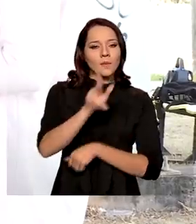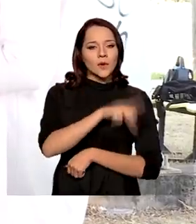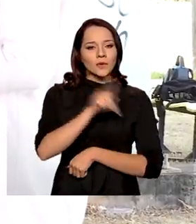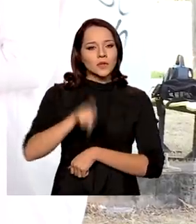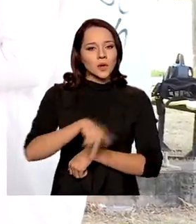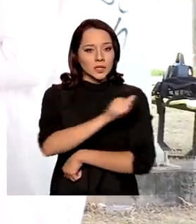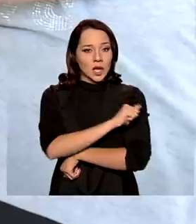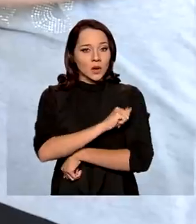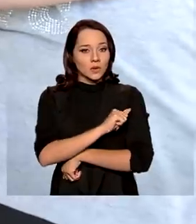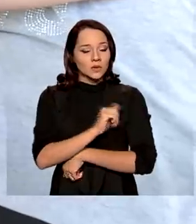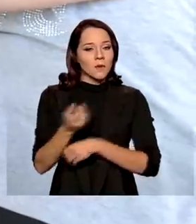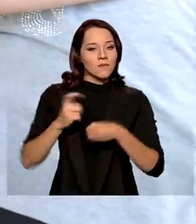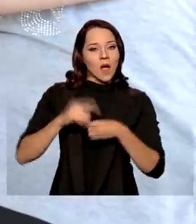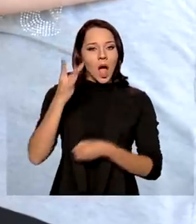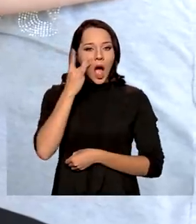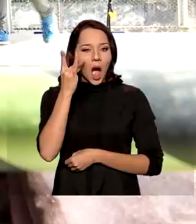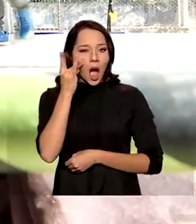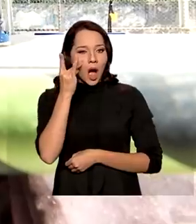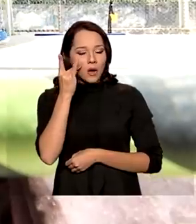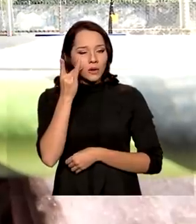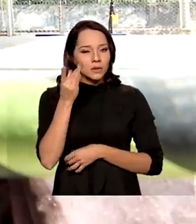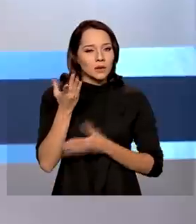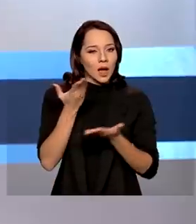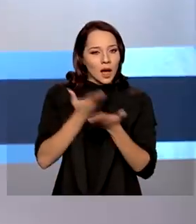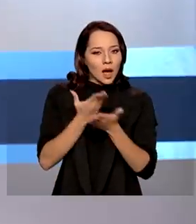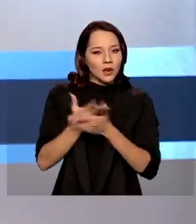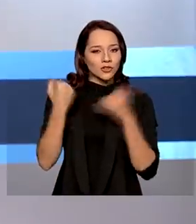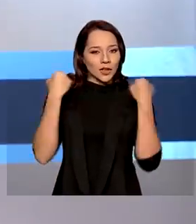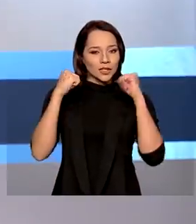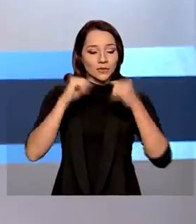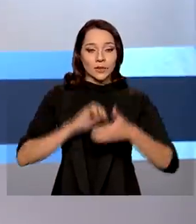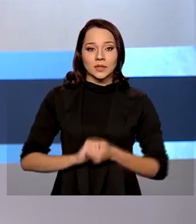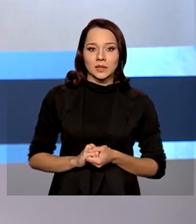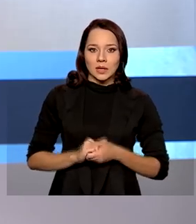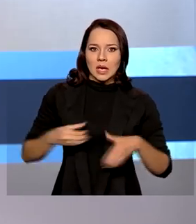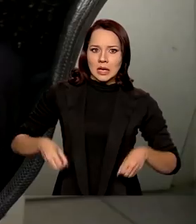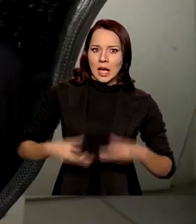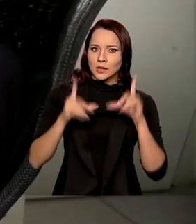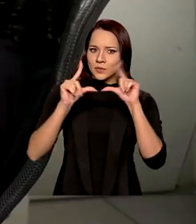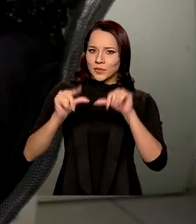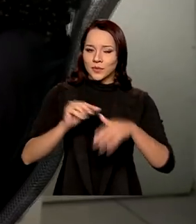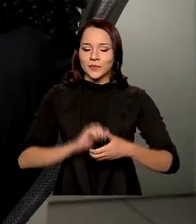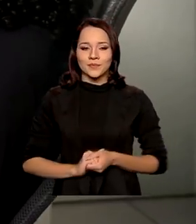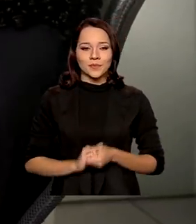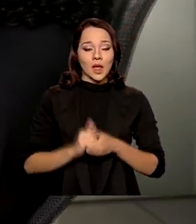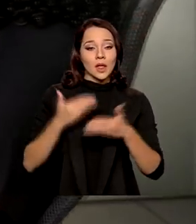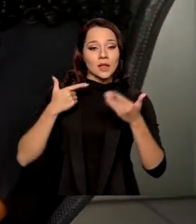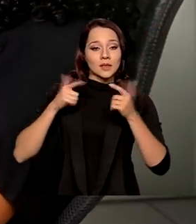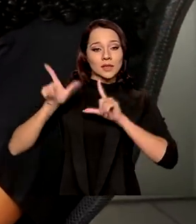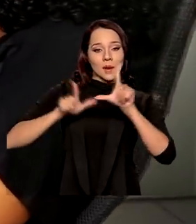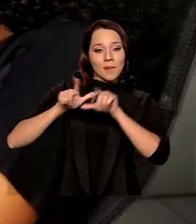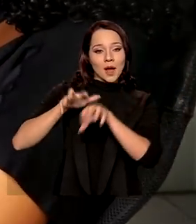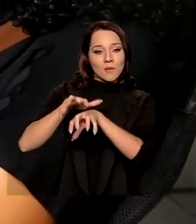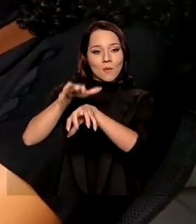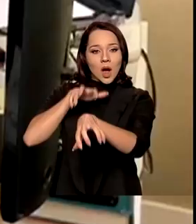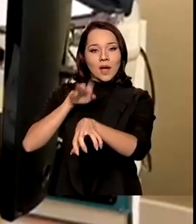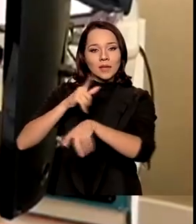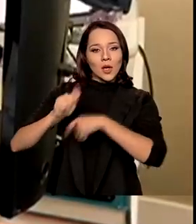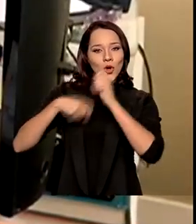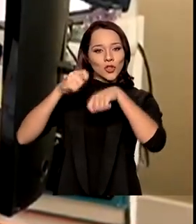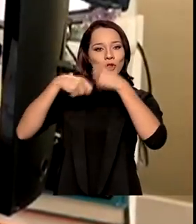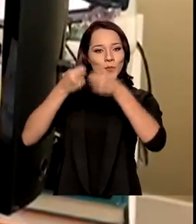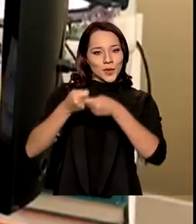sobre as aulas presenciais de educação física. Menos gastos. Teletrabalho gera economia aos